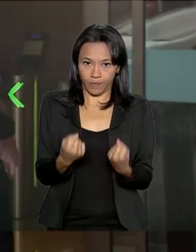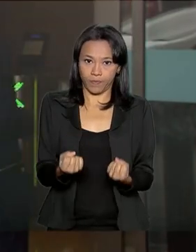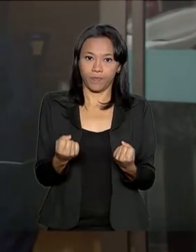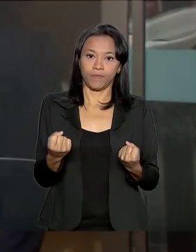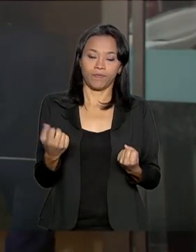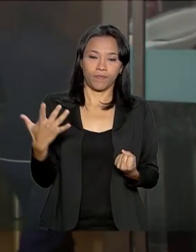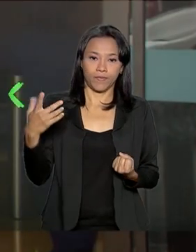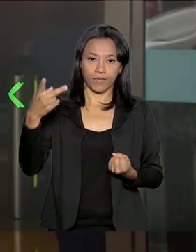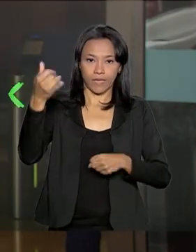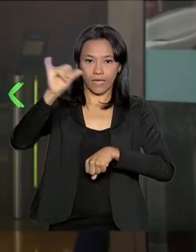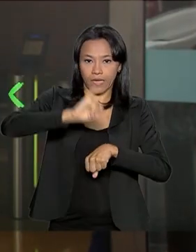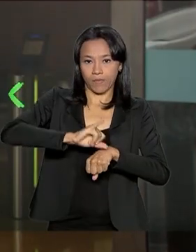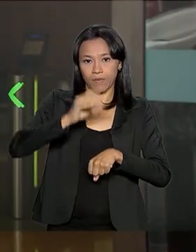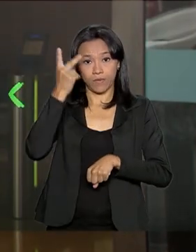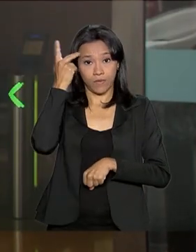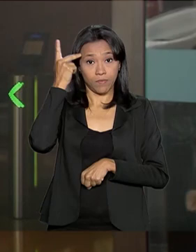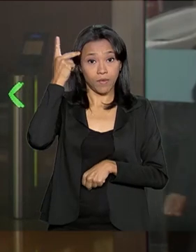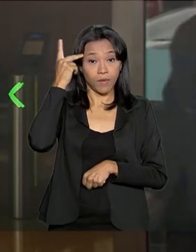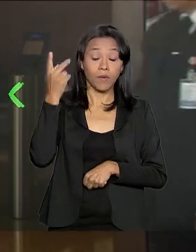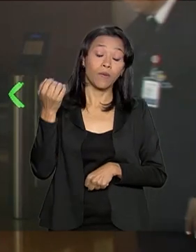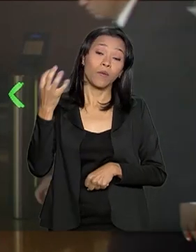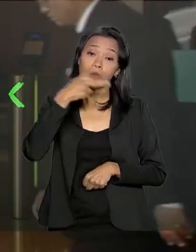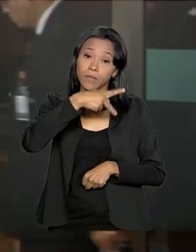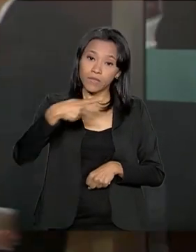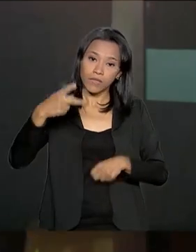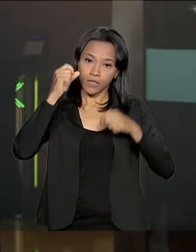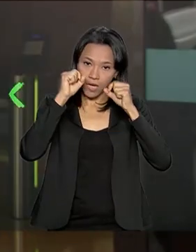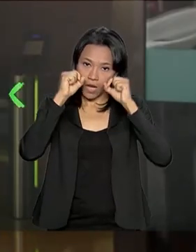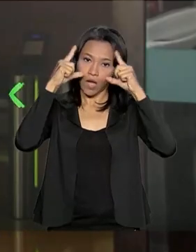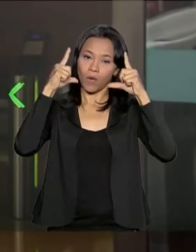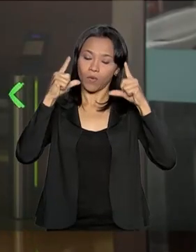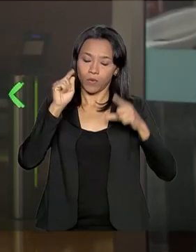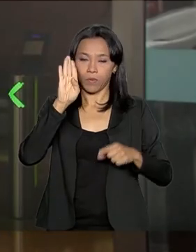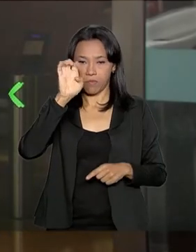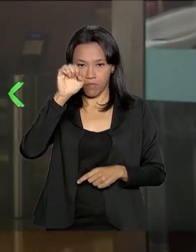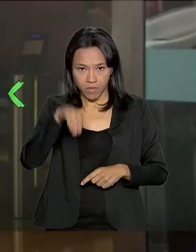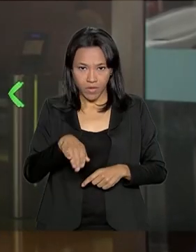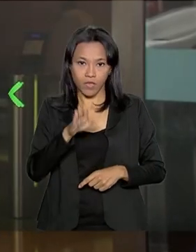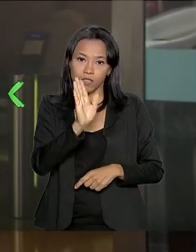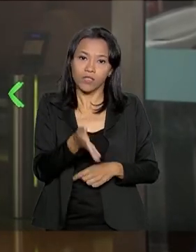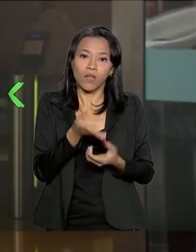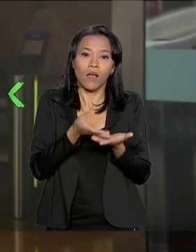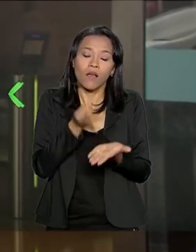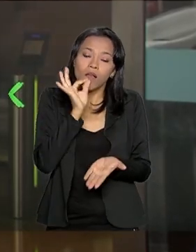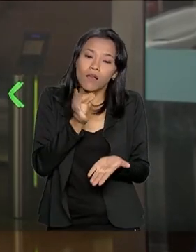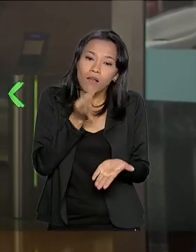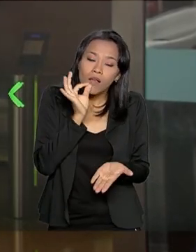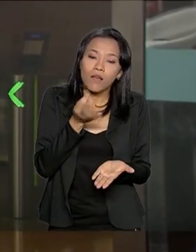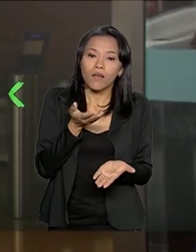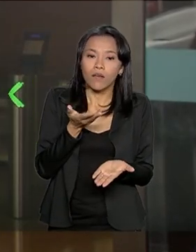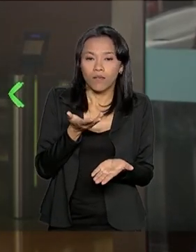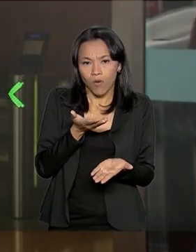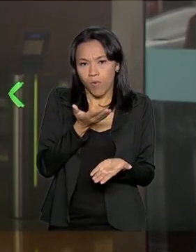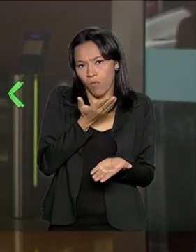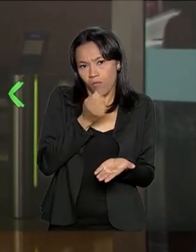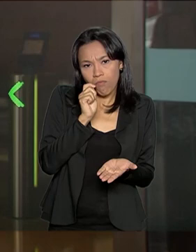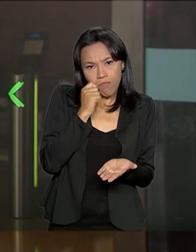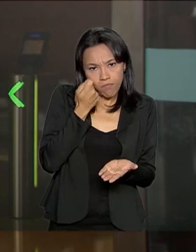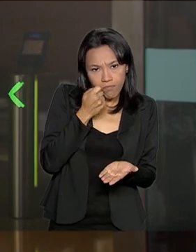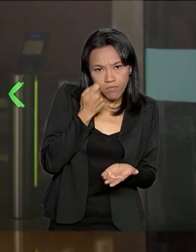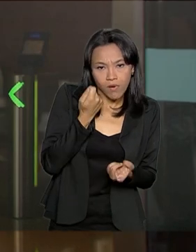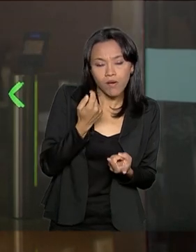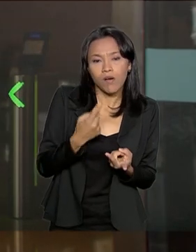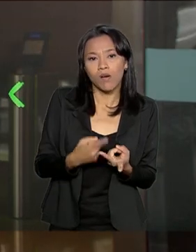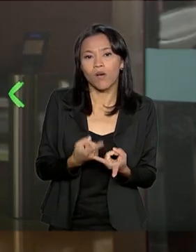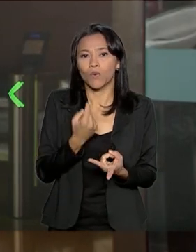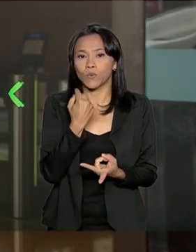informações que a gente tem dessa manhã é que o presidente acordou bem, está bem disposto e já tomou o café da manhã. Ele comeu um mini pão francês, duas